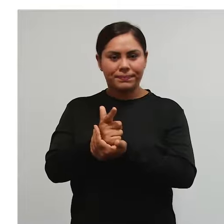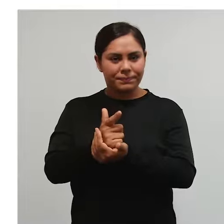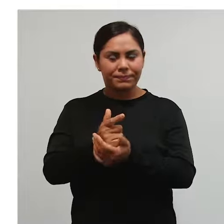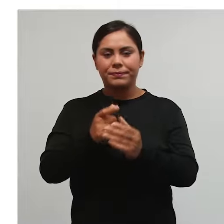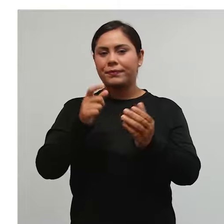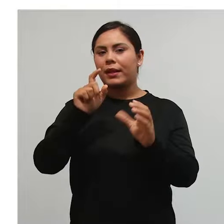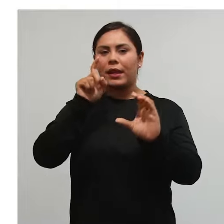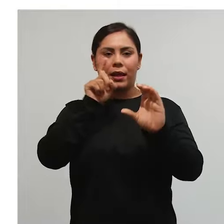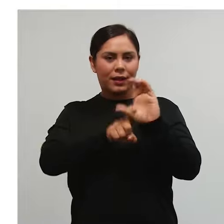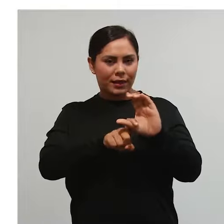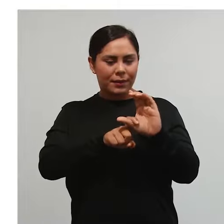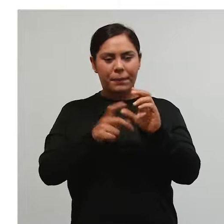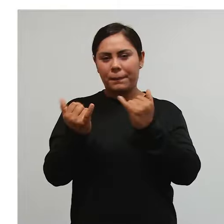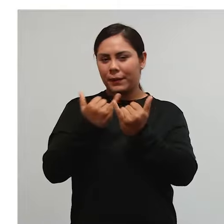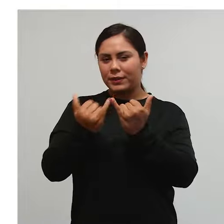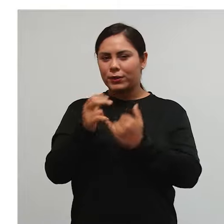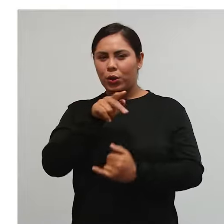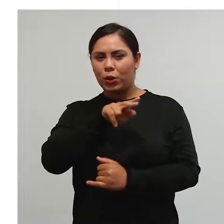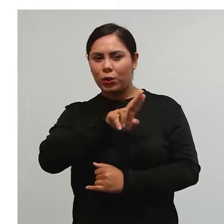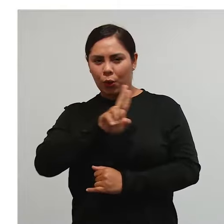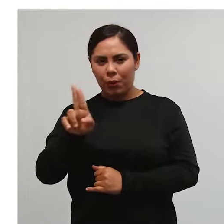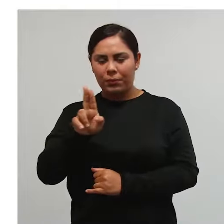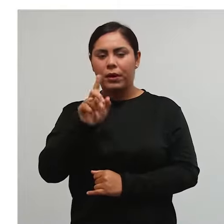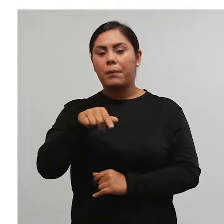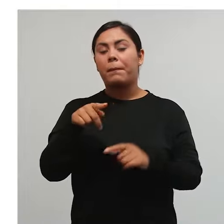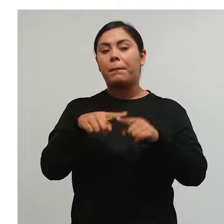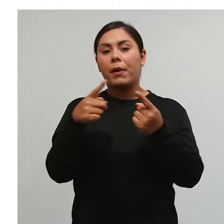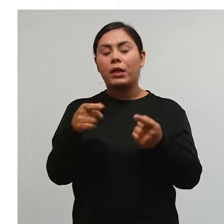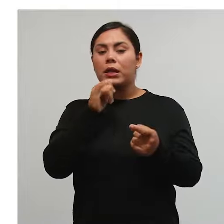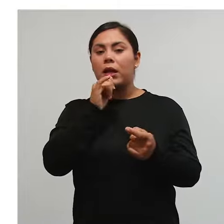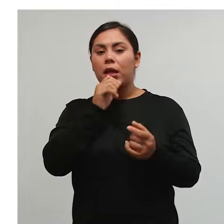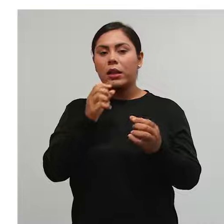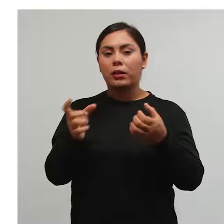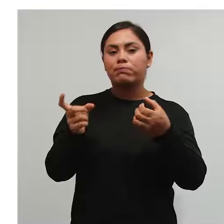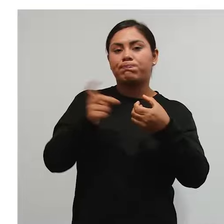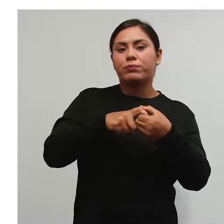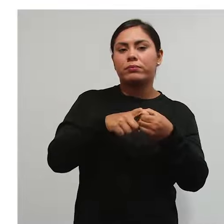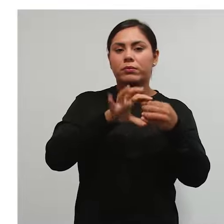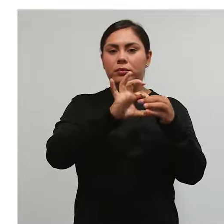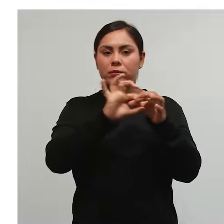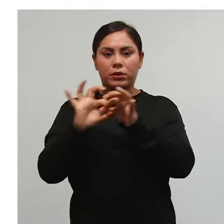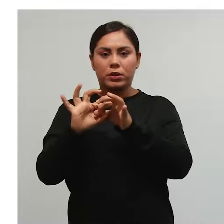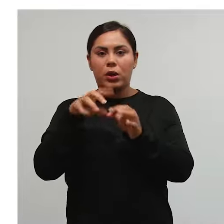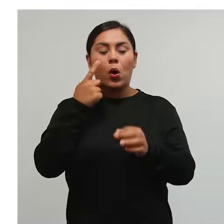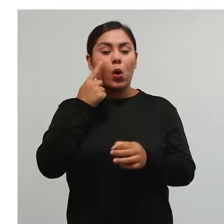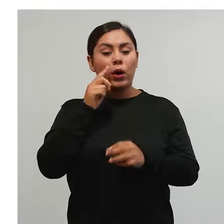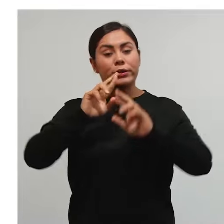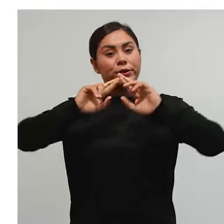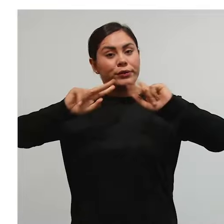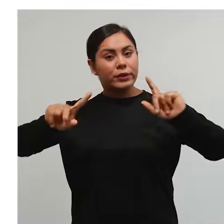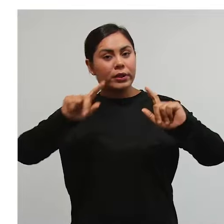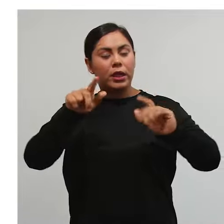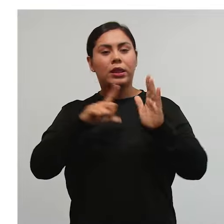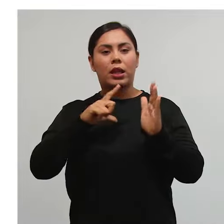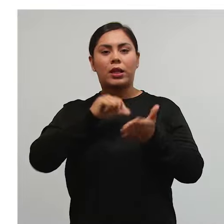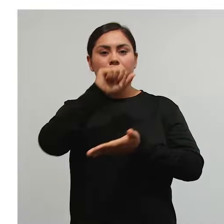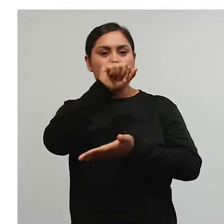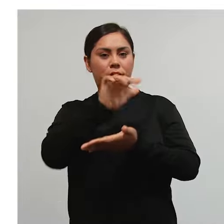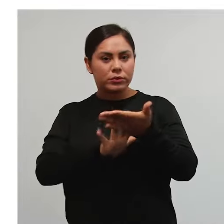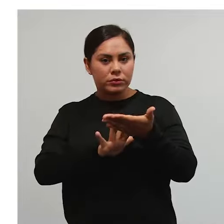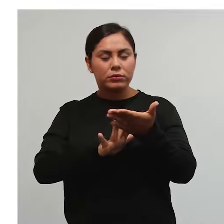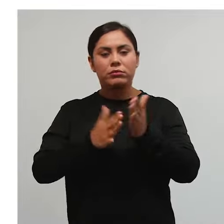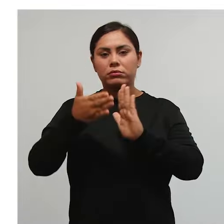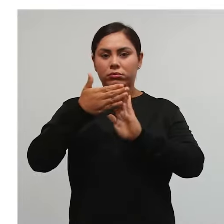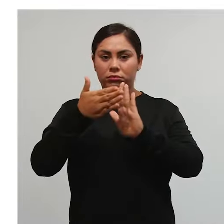de parecer meu nome, é uma espécie tributária vinculada. Olha a diferença aqui. Há uma atividade estatal